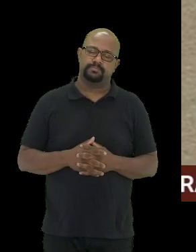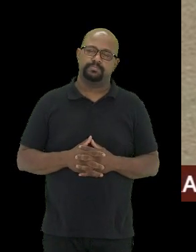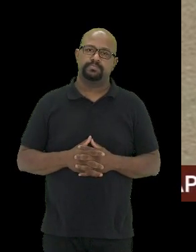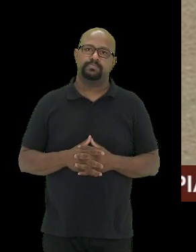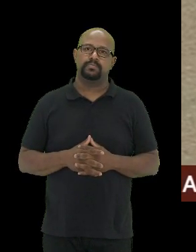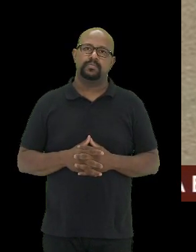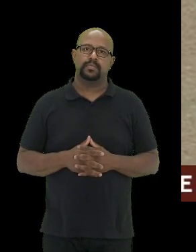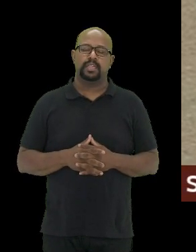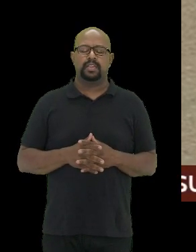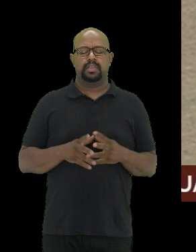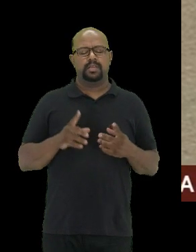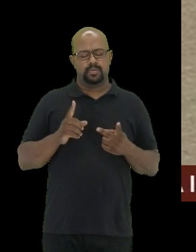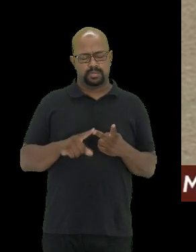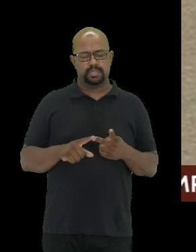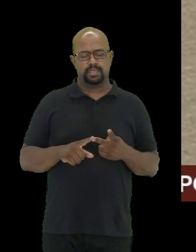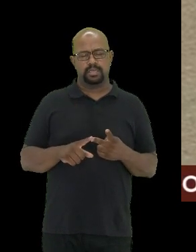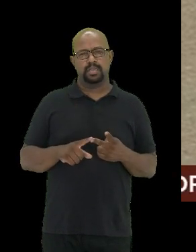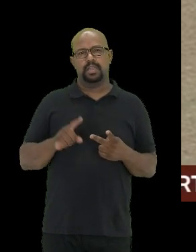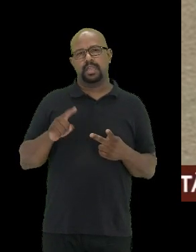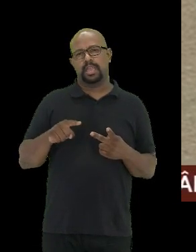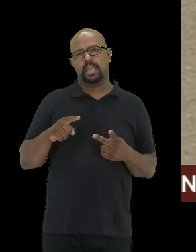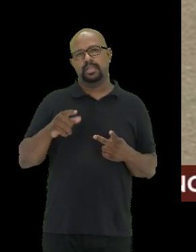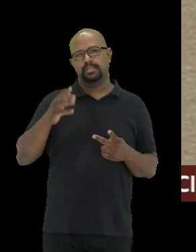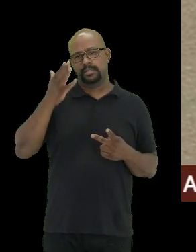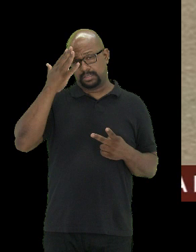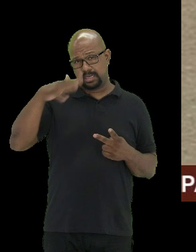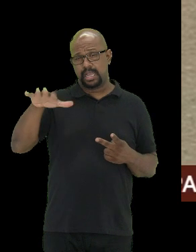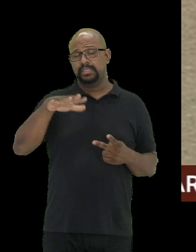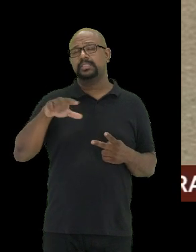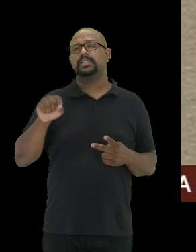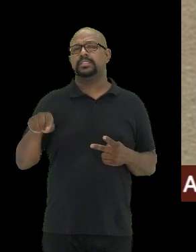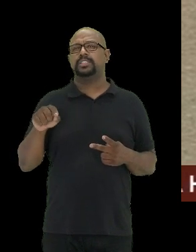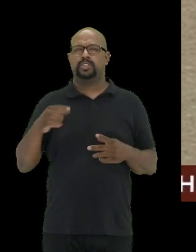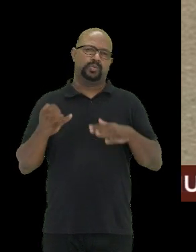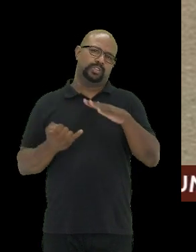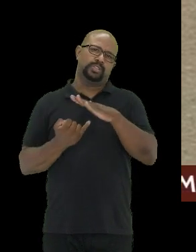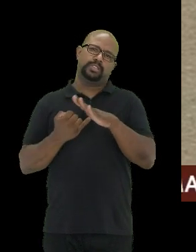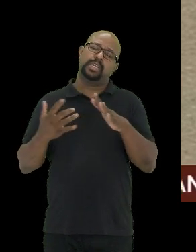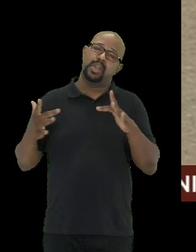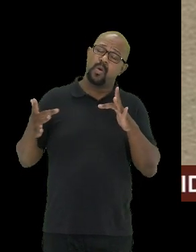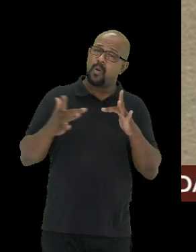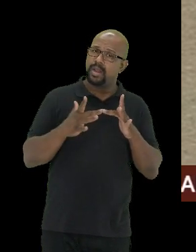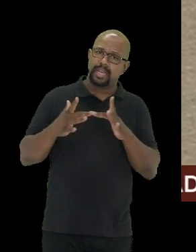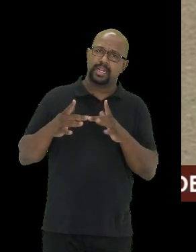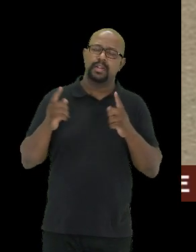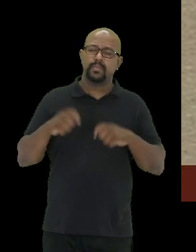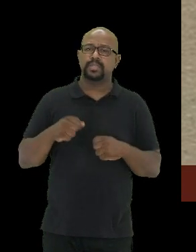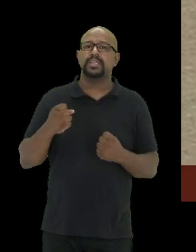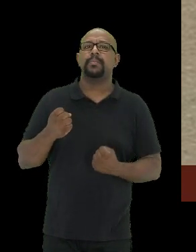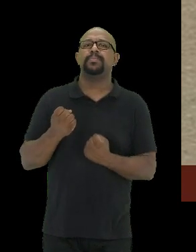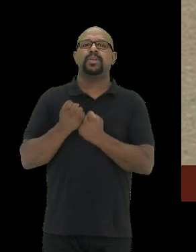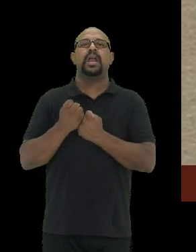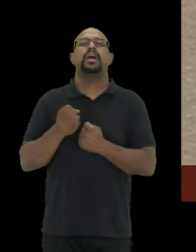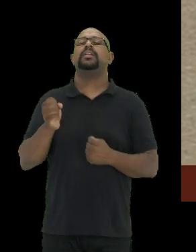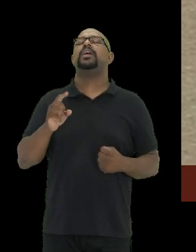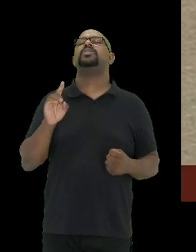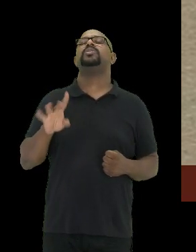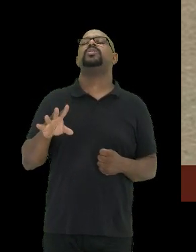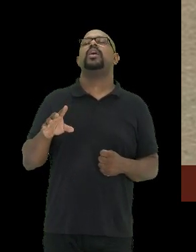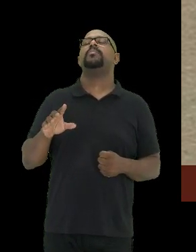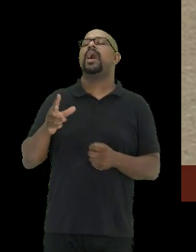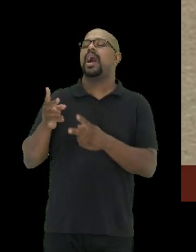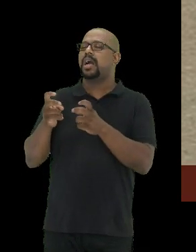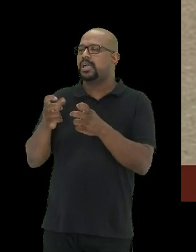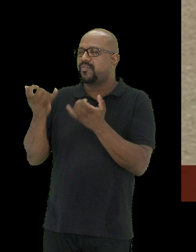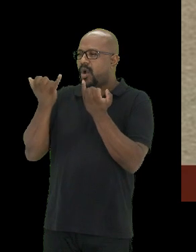E outra é que essa rede de dados esteja conectada, para que você possa apoiá-la, não é só uma rede de dados para coletar